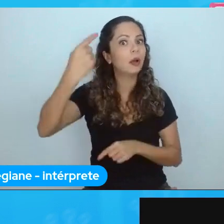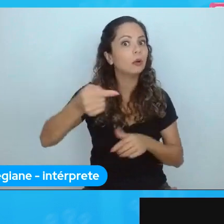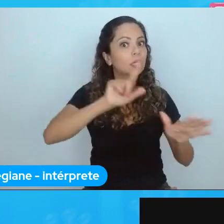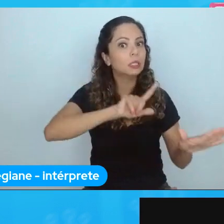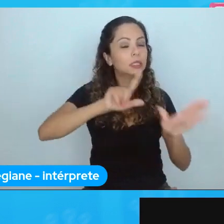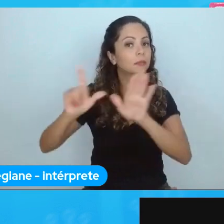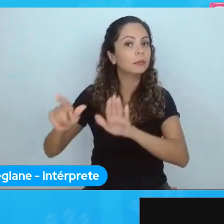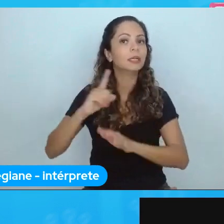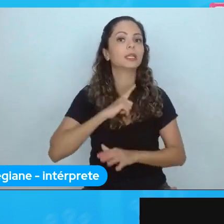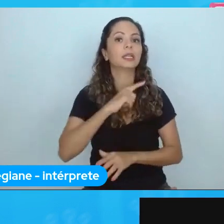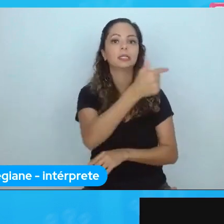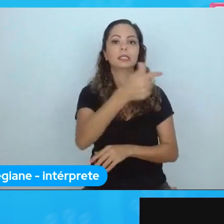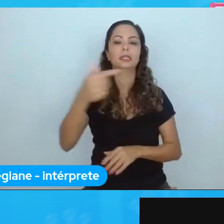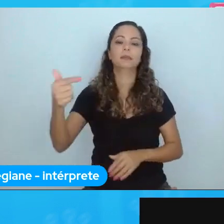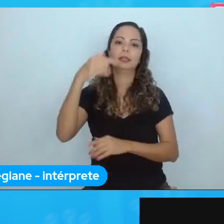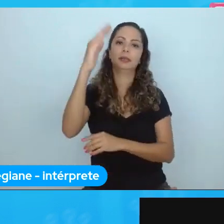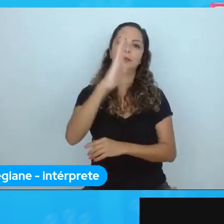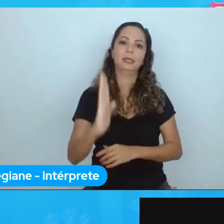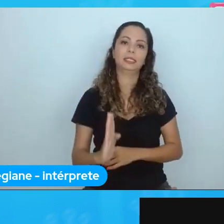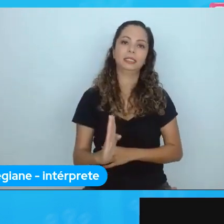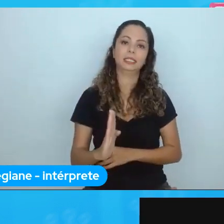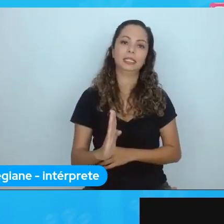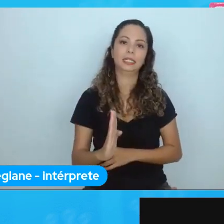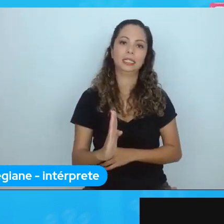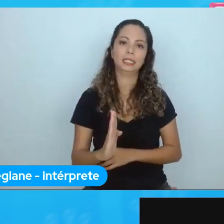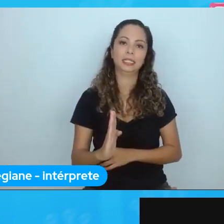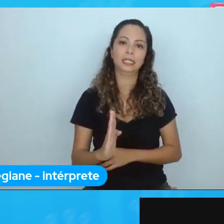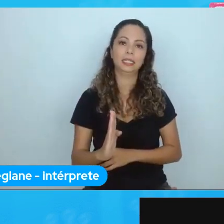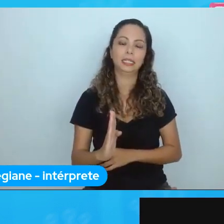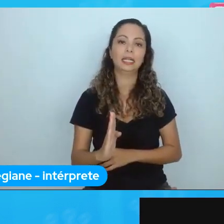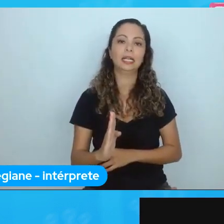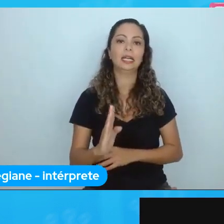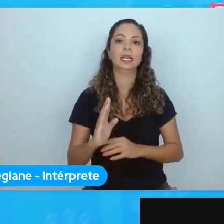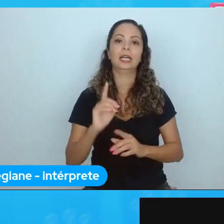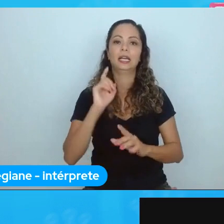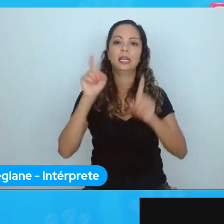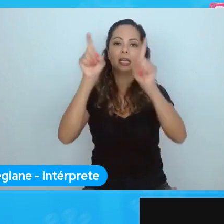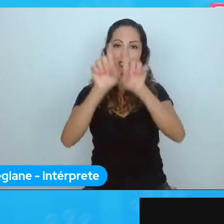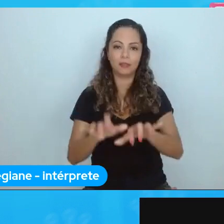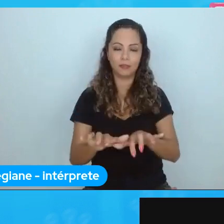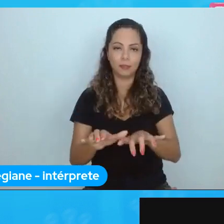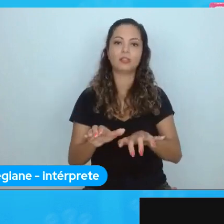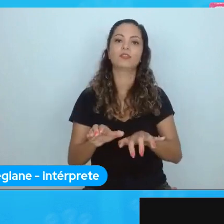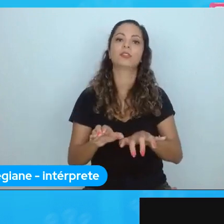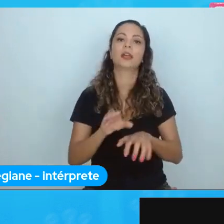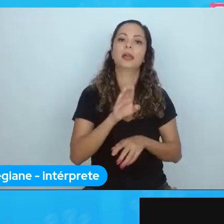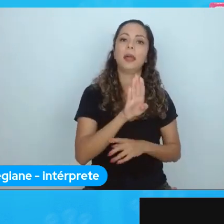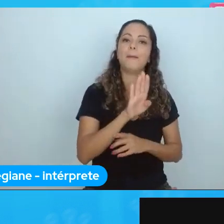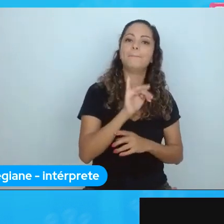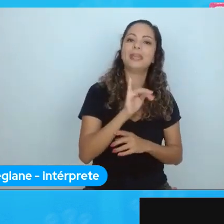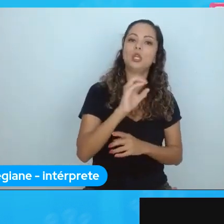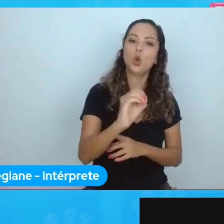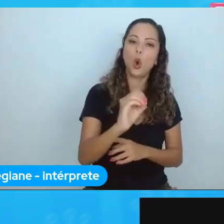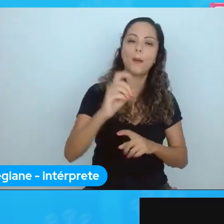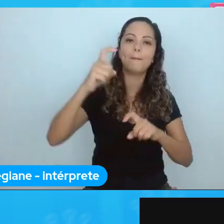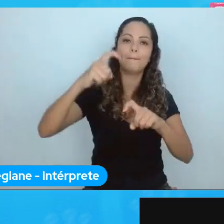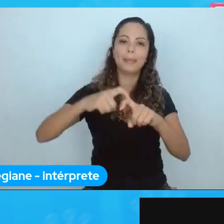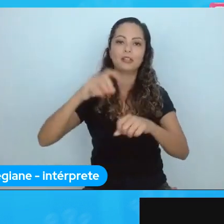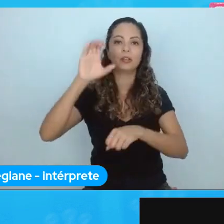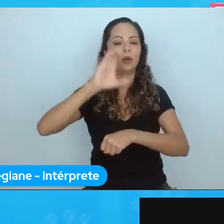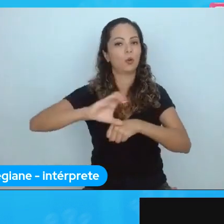Brasileira de Informática Biomédica, um curso de graduação da USP. e vamos